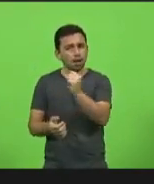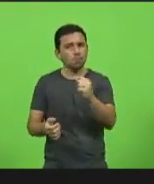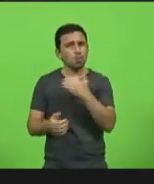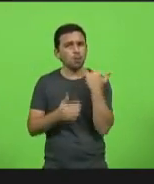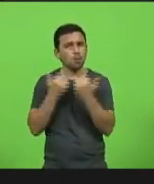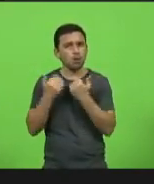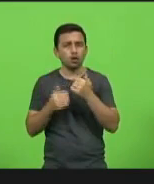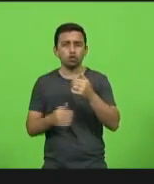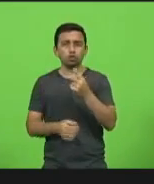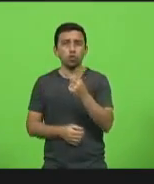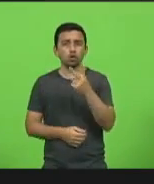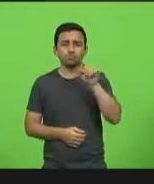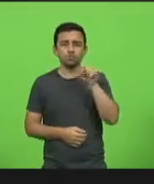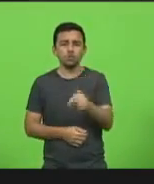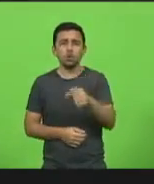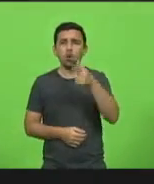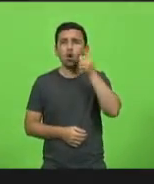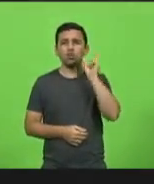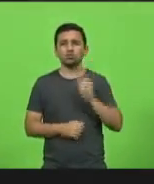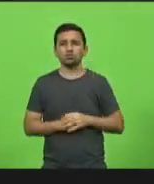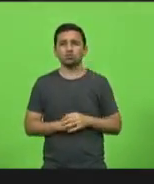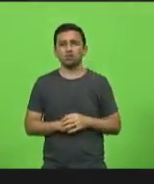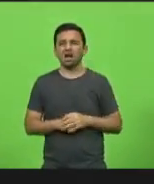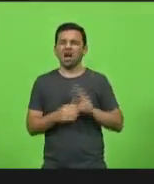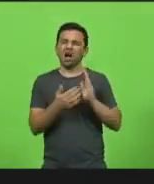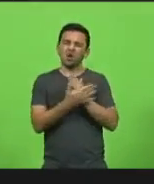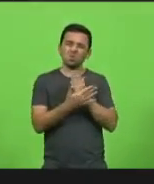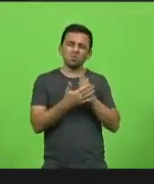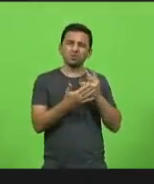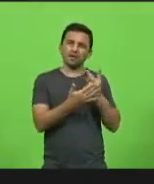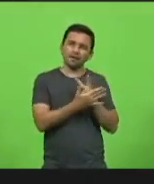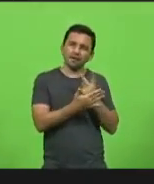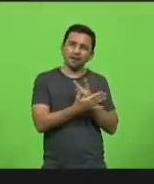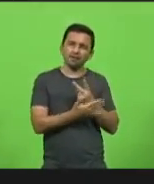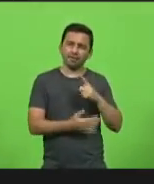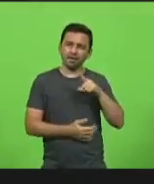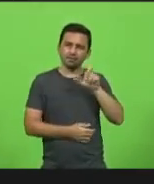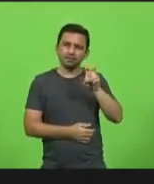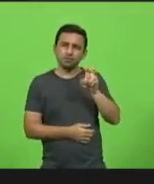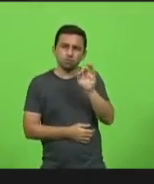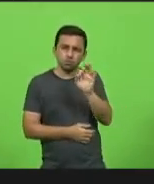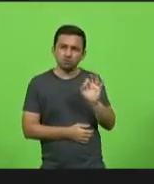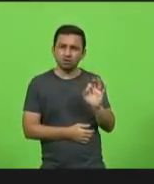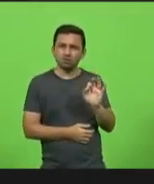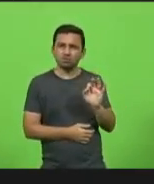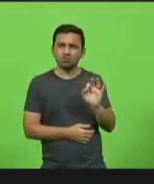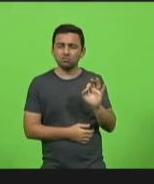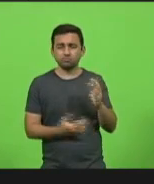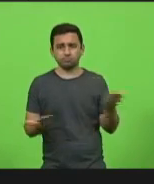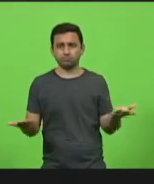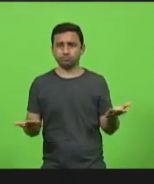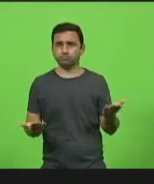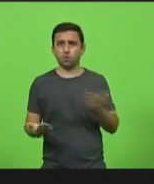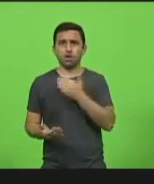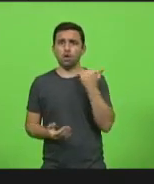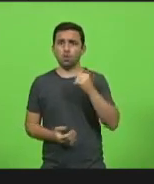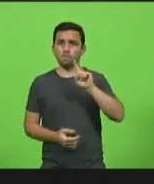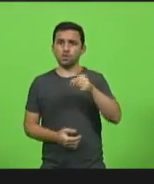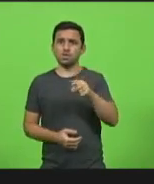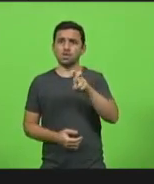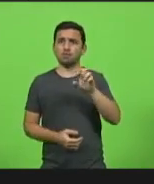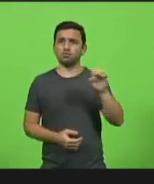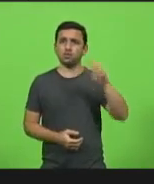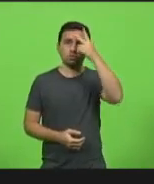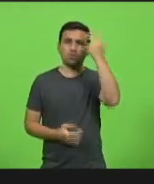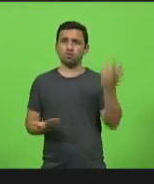Ah, mas esse aqui foi atestado Covid e não é Covid. Beleza, um percentual de 5%, 10%? Morreu 1.500 ontem. É muita gente morrendo.